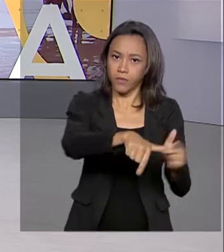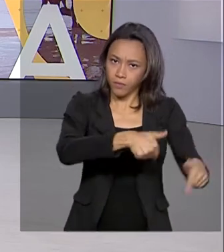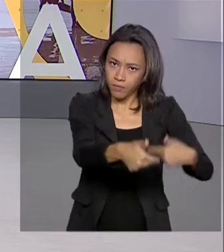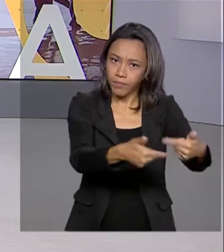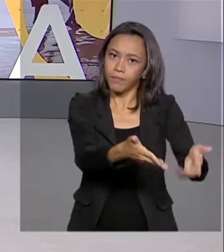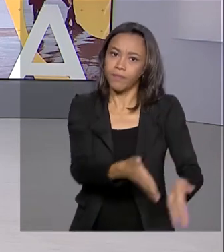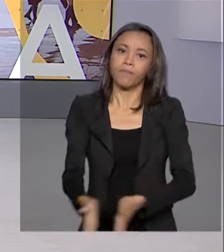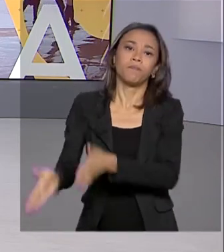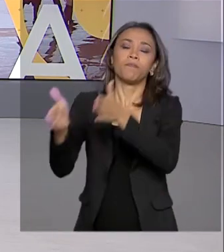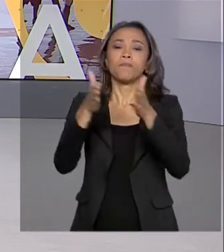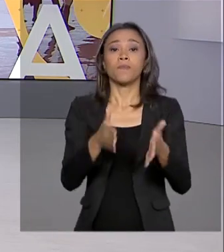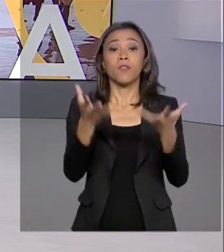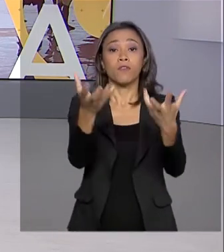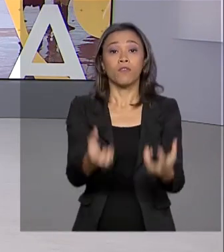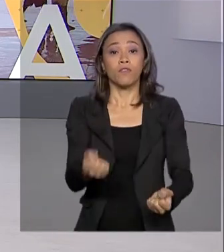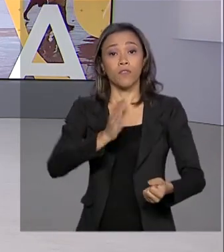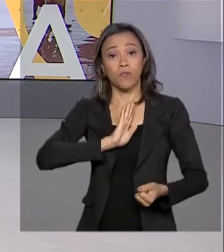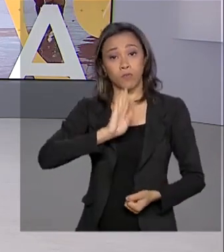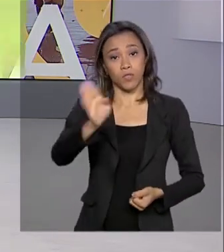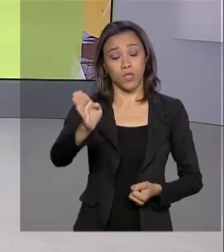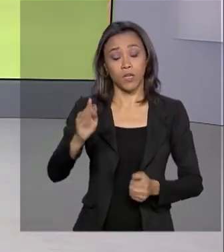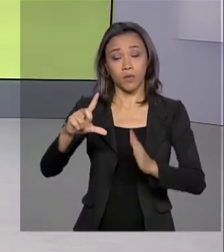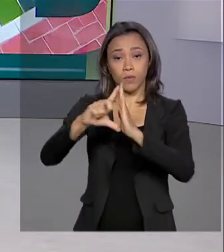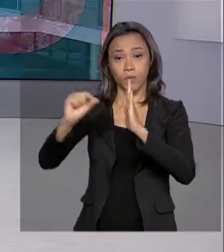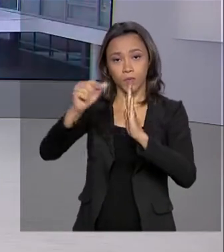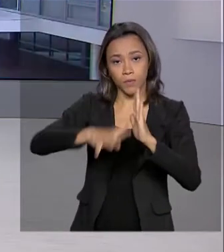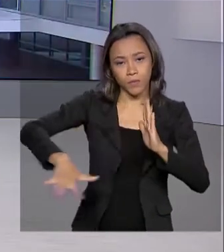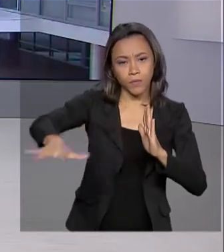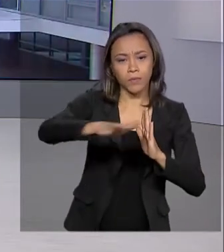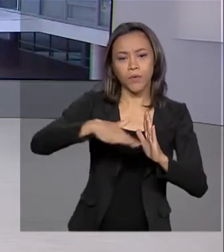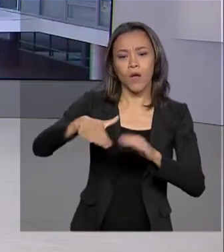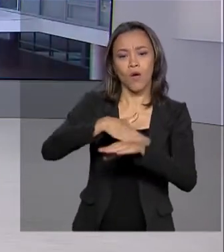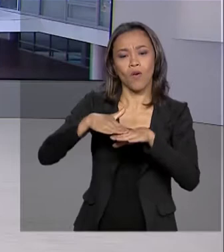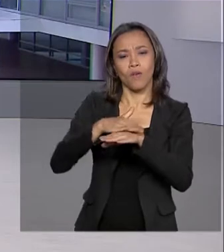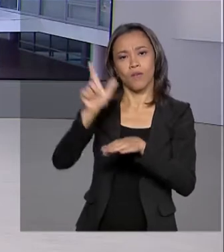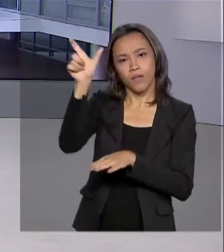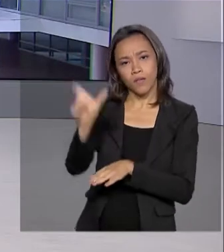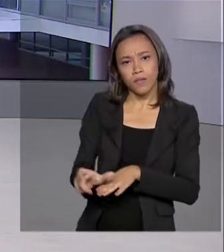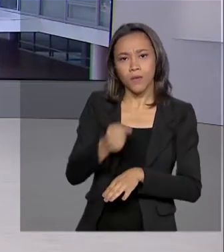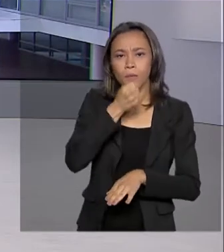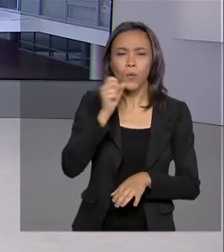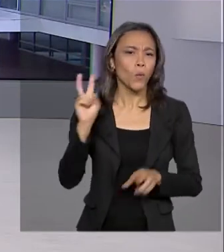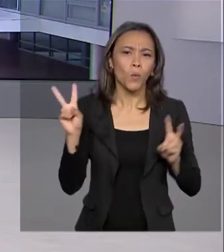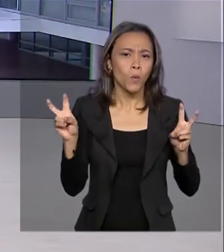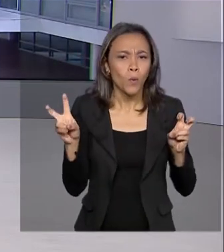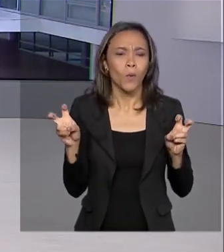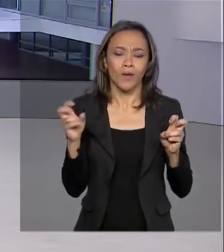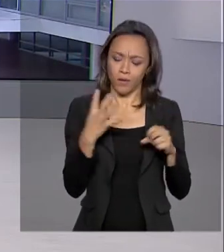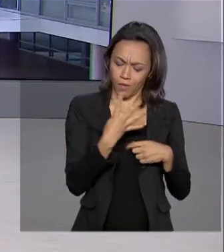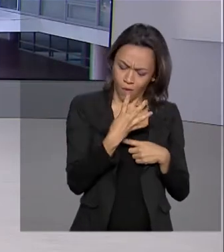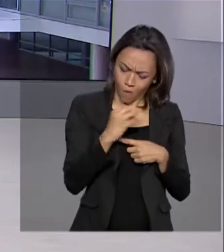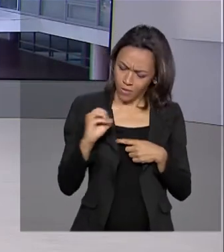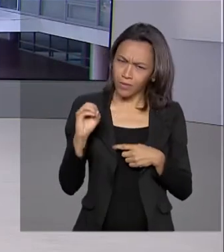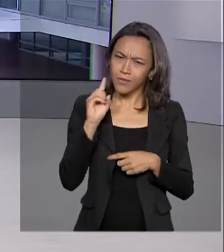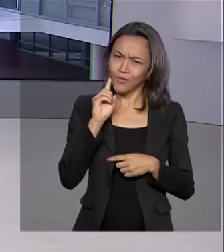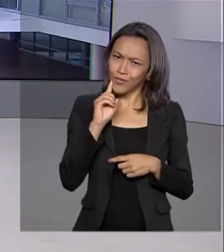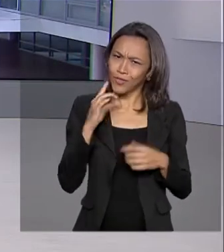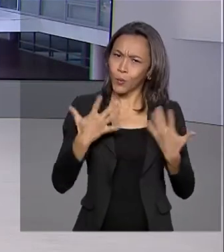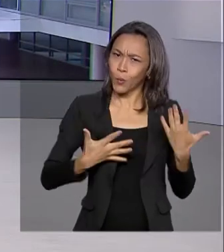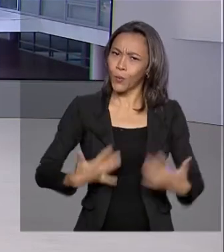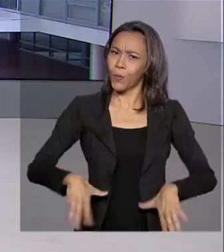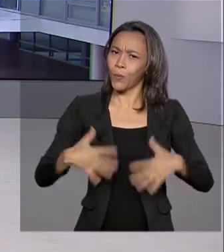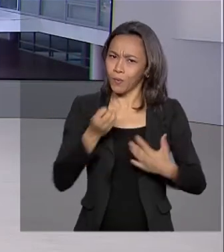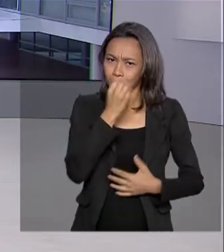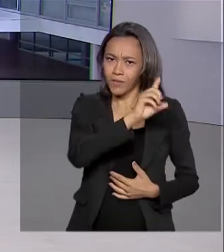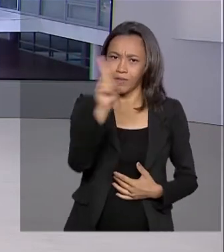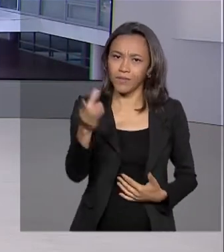E nós vamos direto agora ao Palácio do Planalto, conversar com a repórter Luciana Colares de Holanda sobre esses 400 dias. Não é isso, Lu? Bom dia.